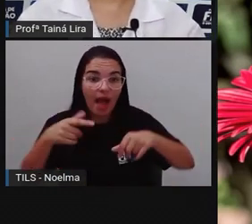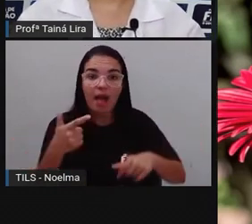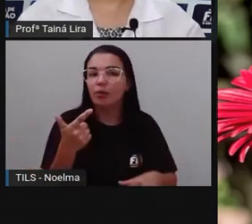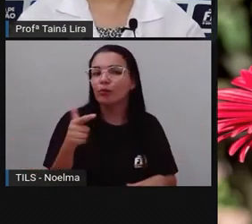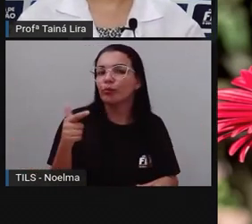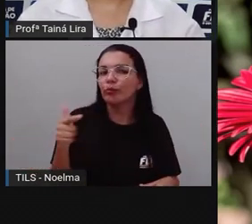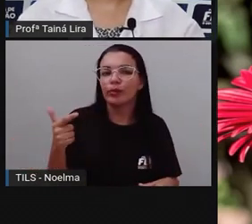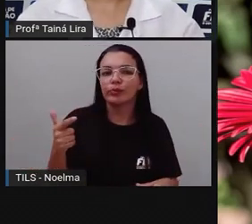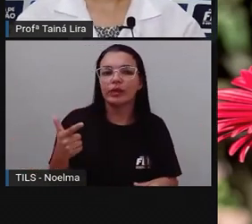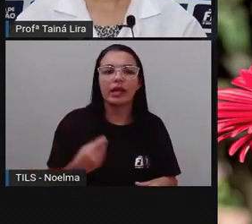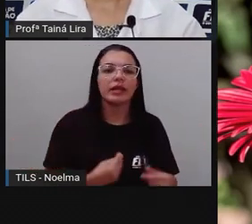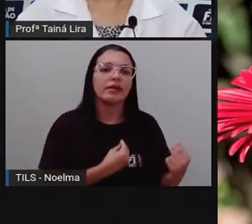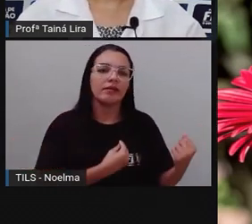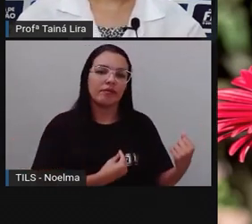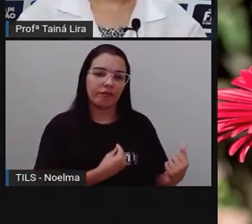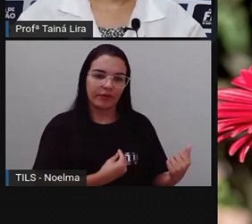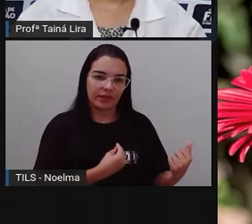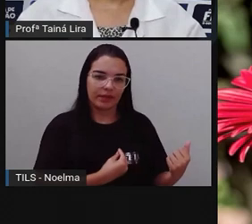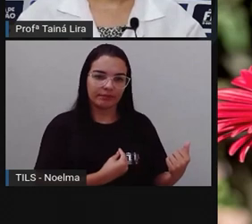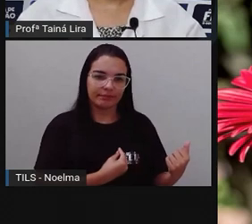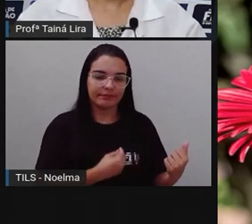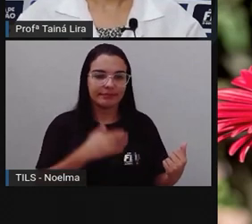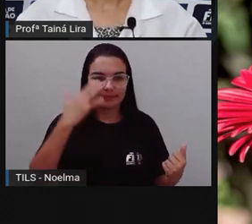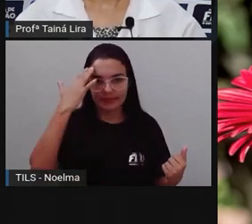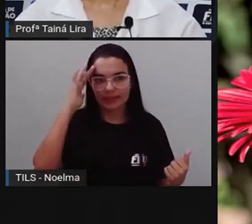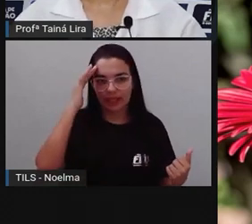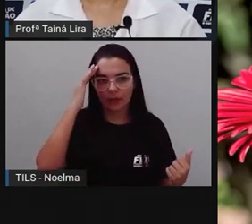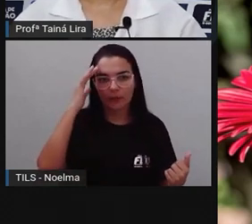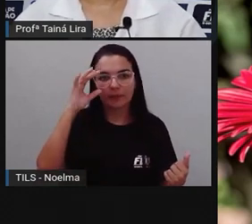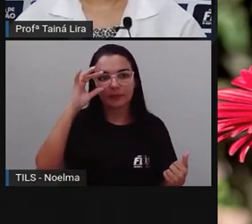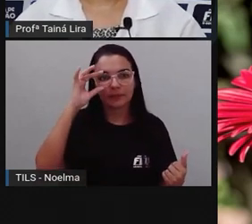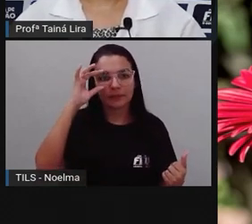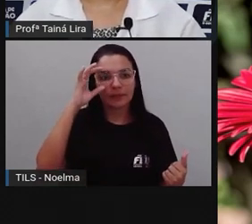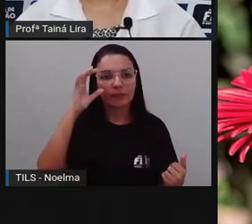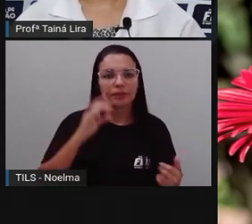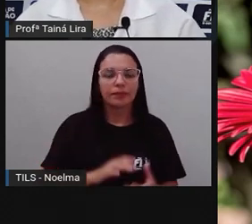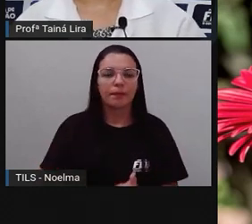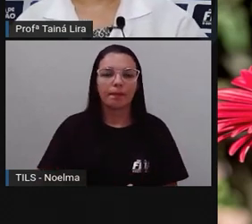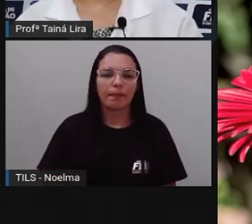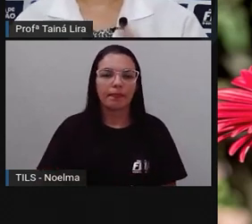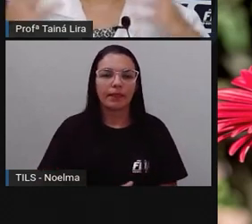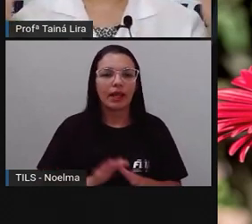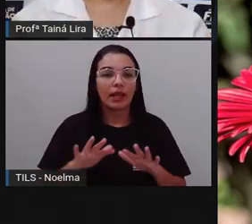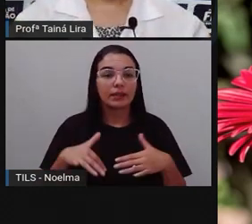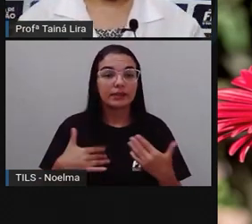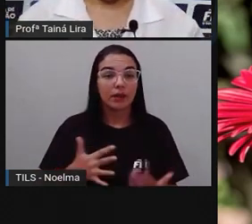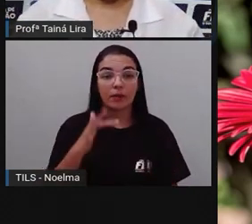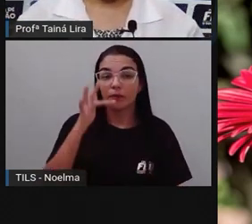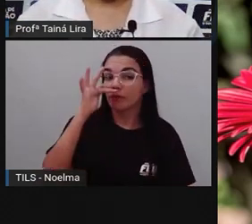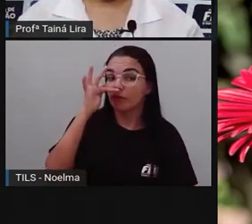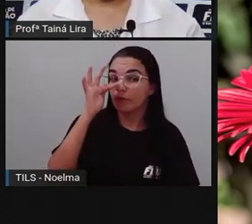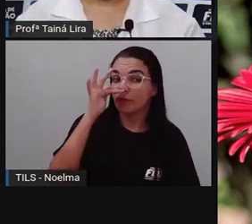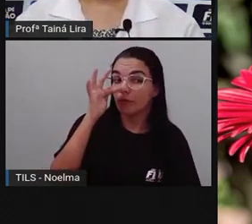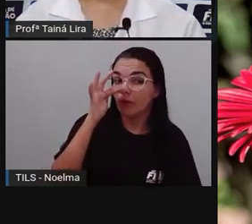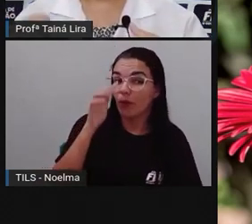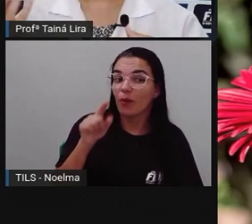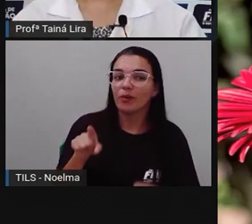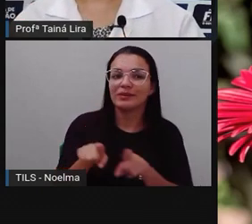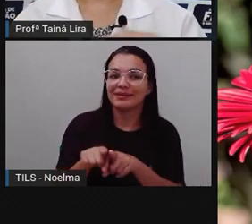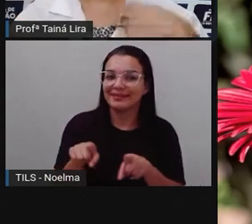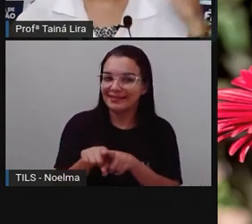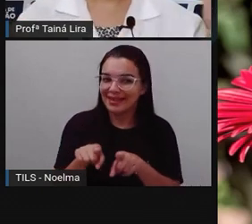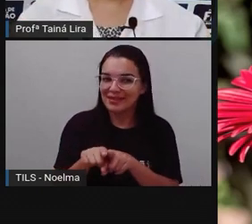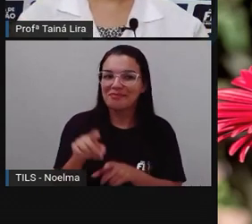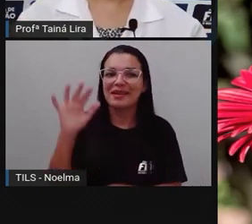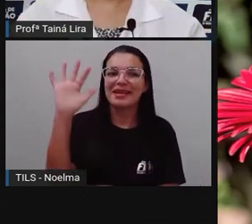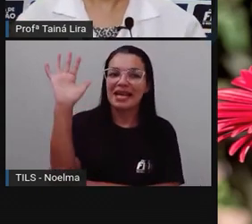de seres vivos, São as flores, tá? Então, as flores, que flor também é planta, Aliás, que a